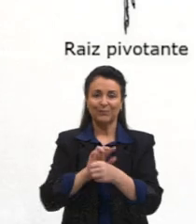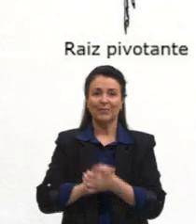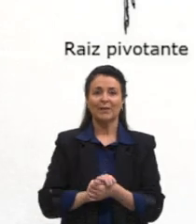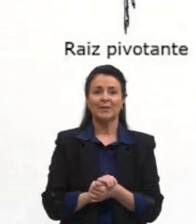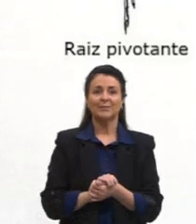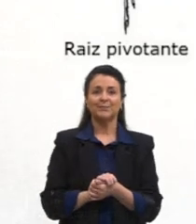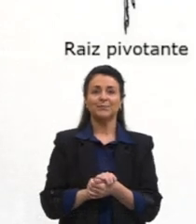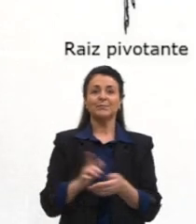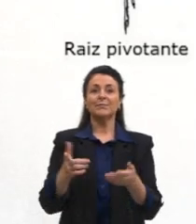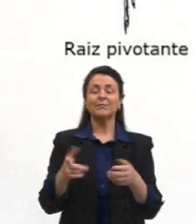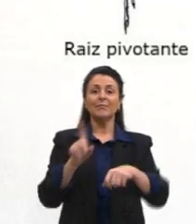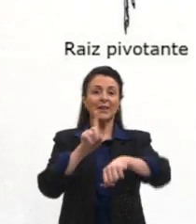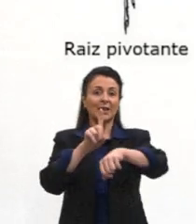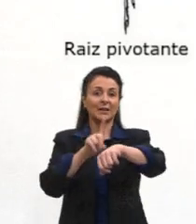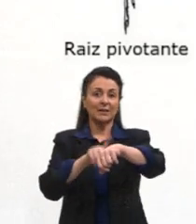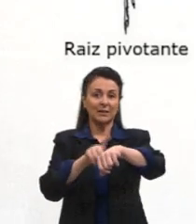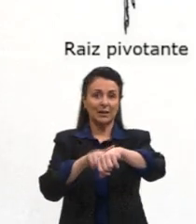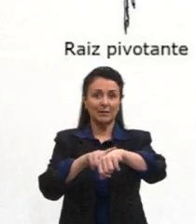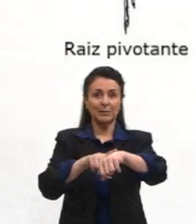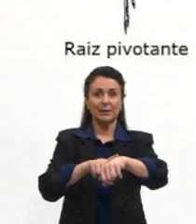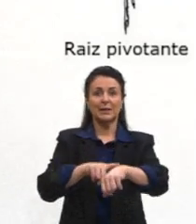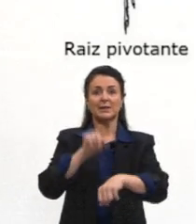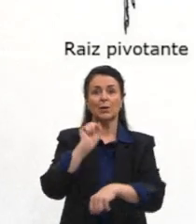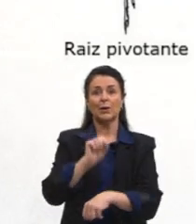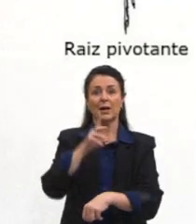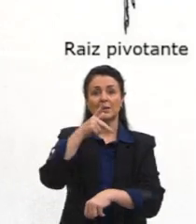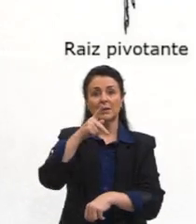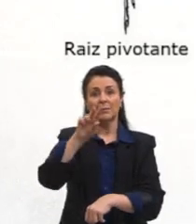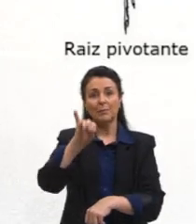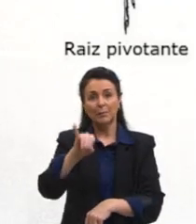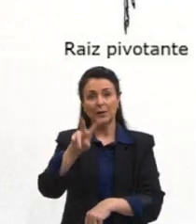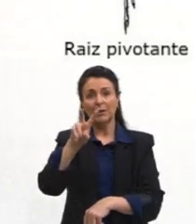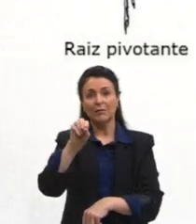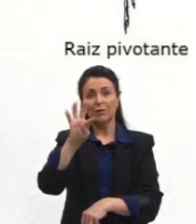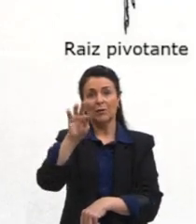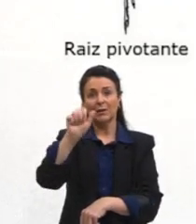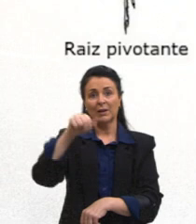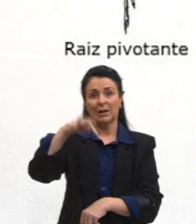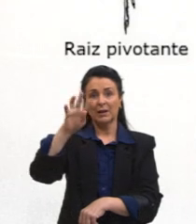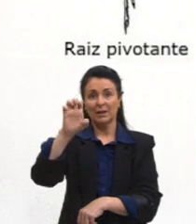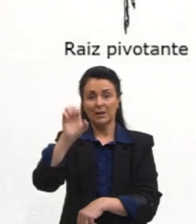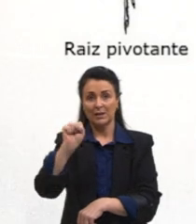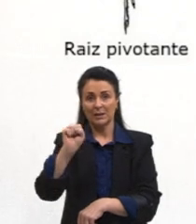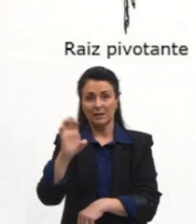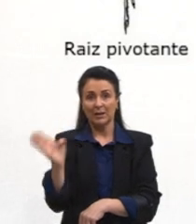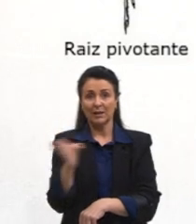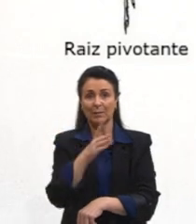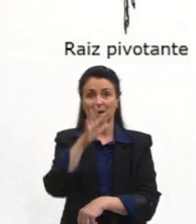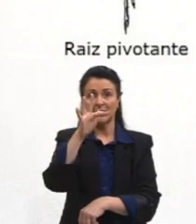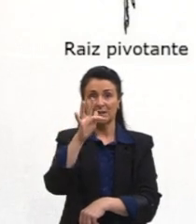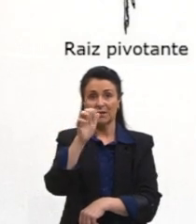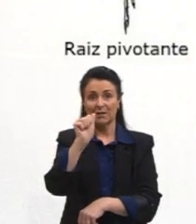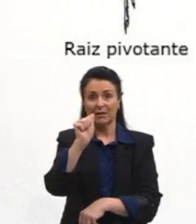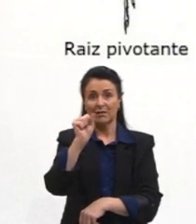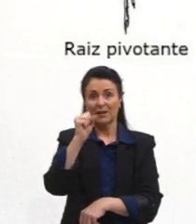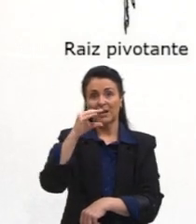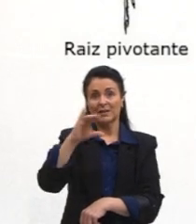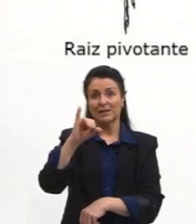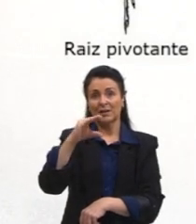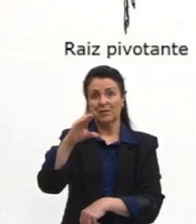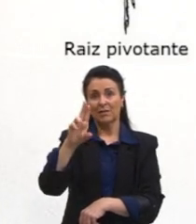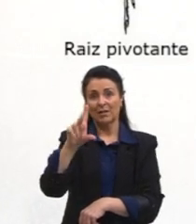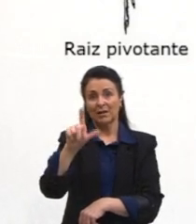raízes. Raízes pivotantes e raízes fasciculadas. Olha na imagem ali, para vocês ir